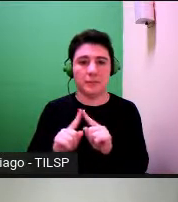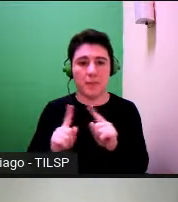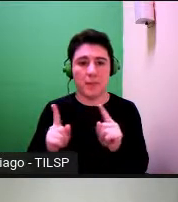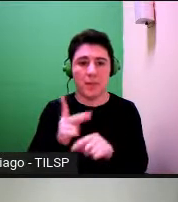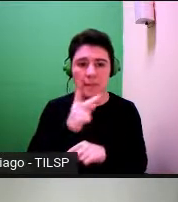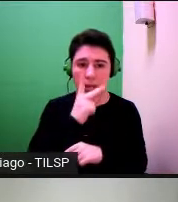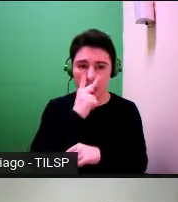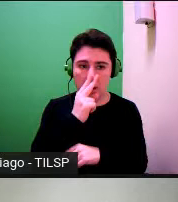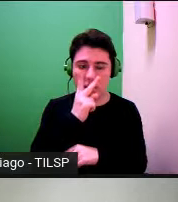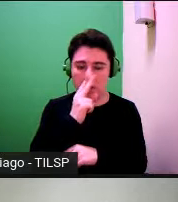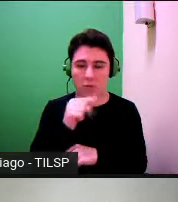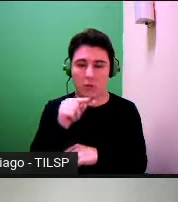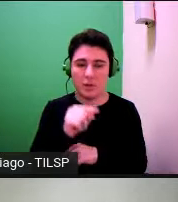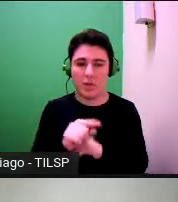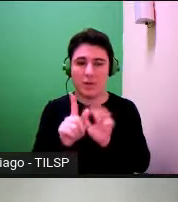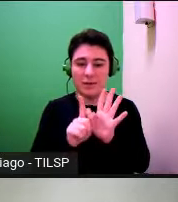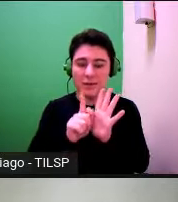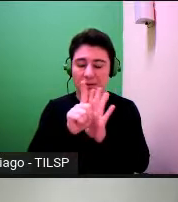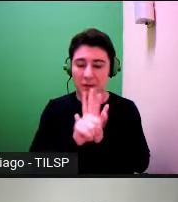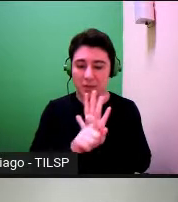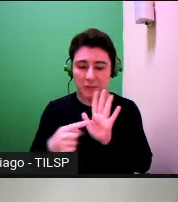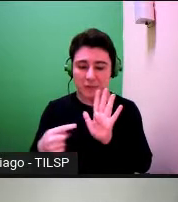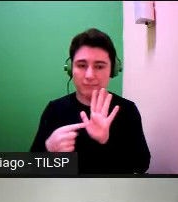questão do género parece ser uma questão